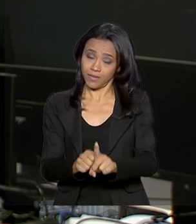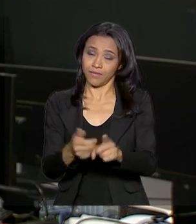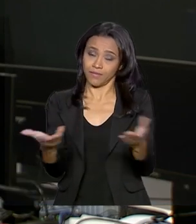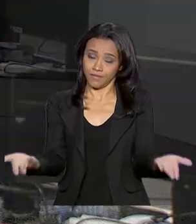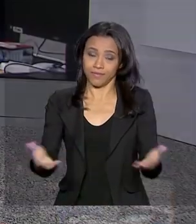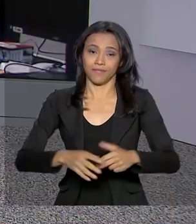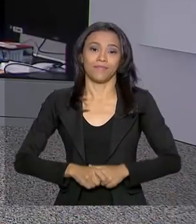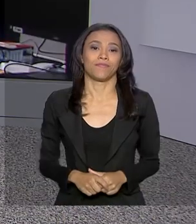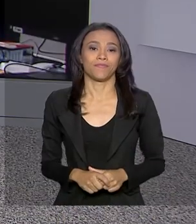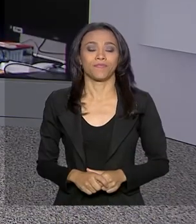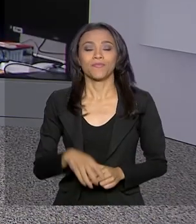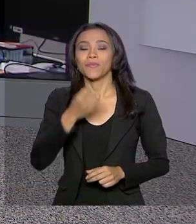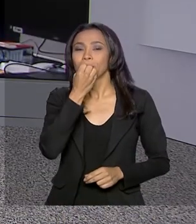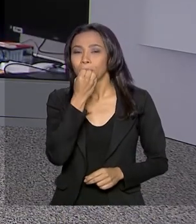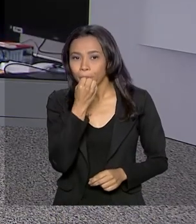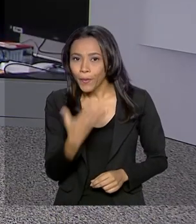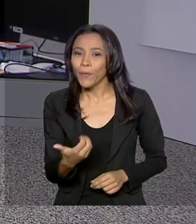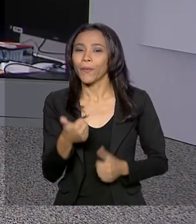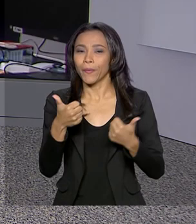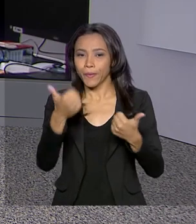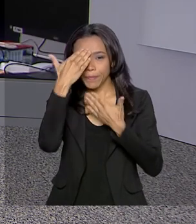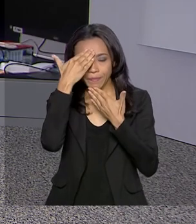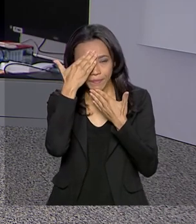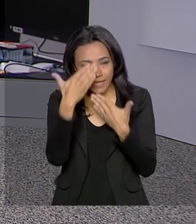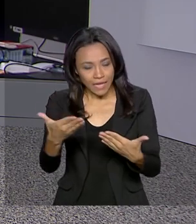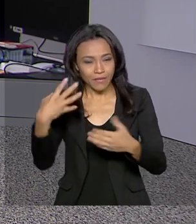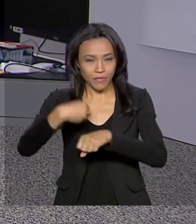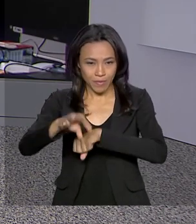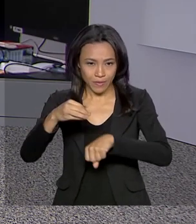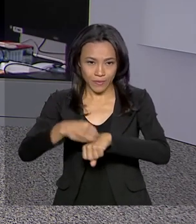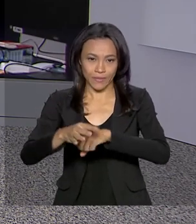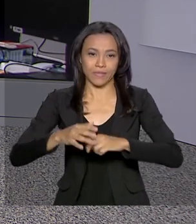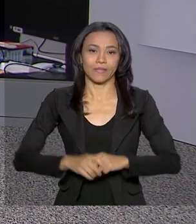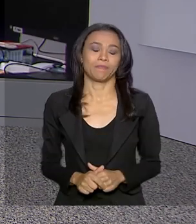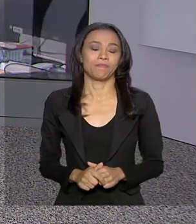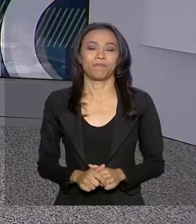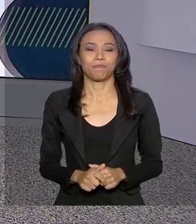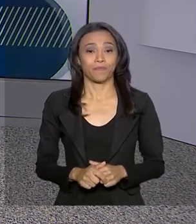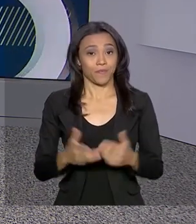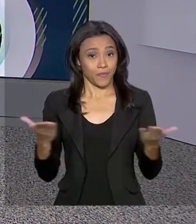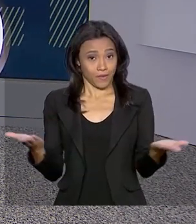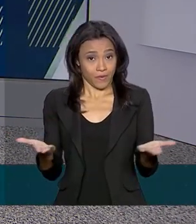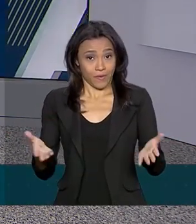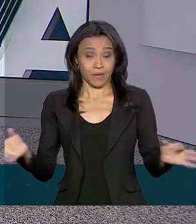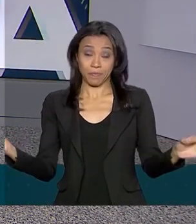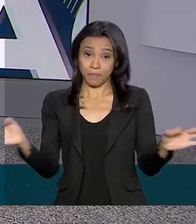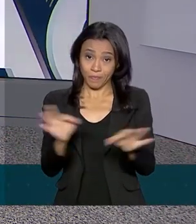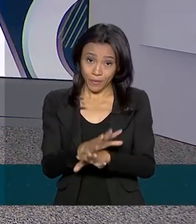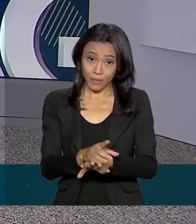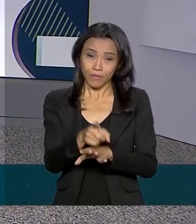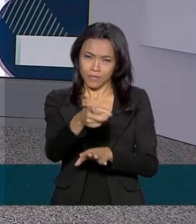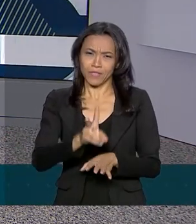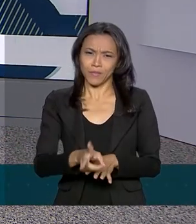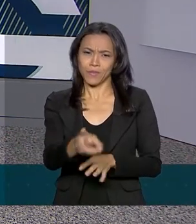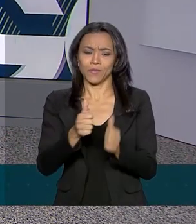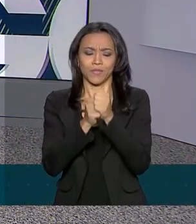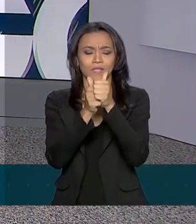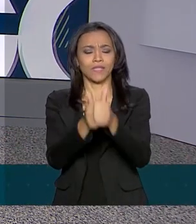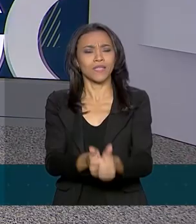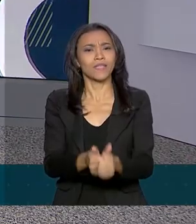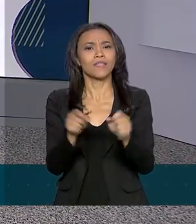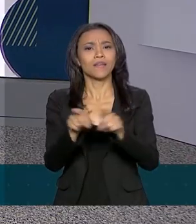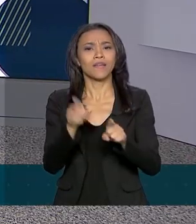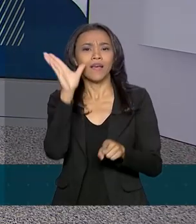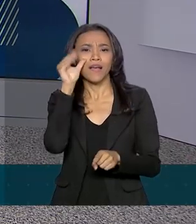Roberto. Muito boa notícia mesmo. Ricardo, obrigado pelas informações. O governo agora fica por aqui. Continue nos acompanhando